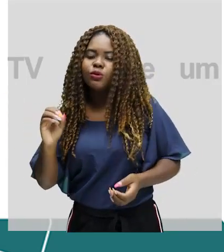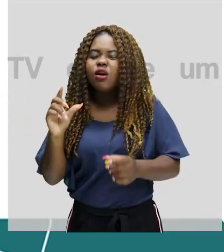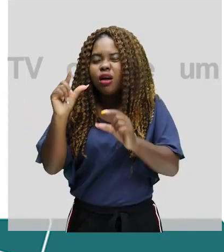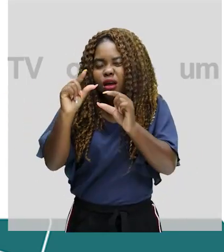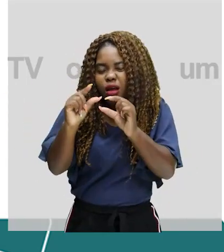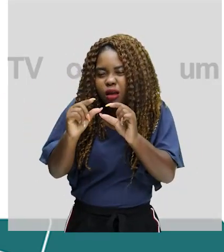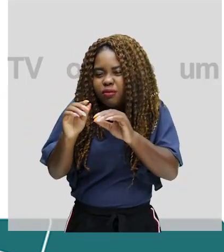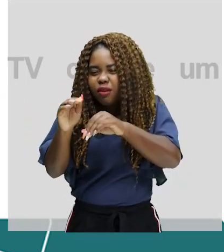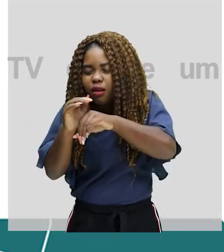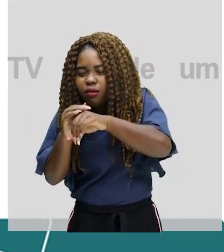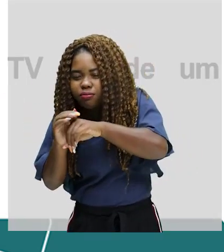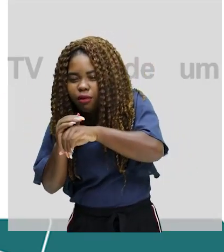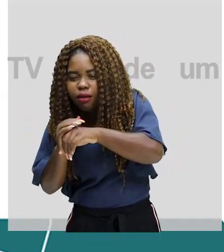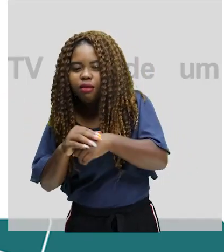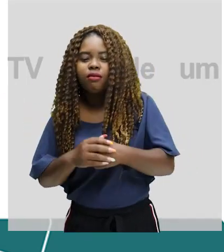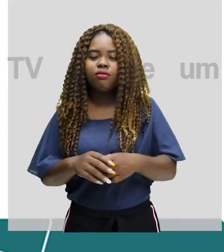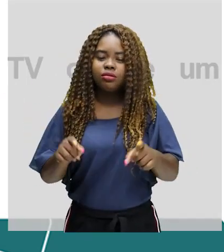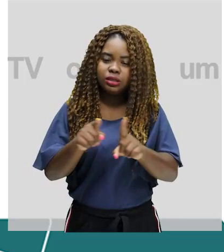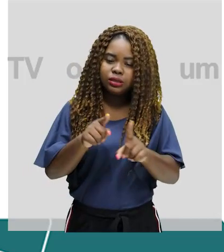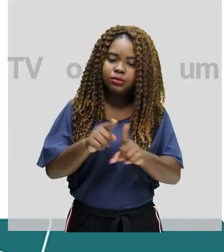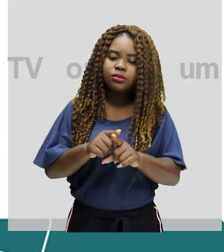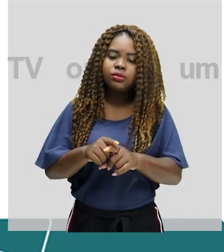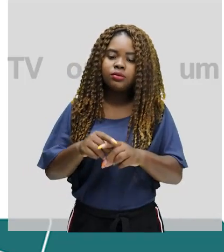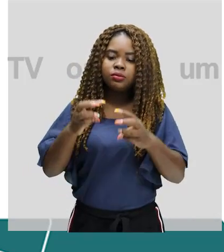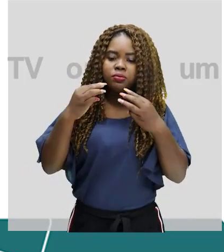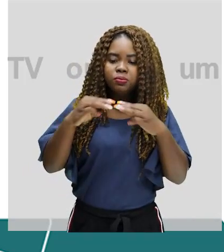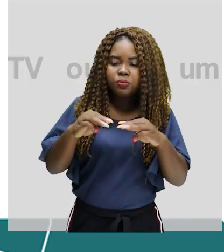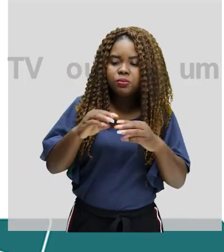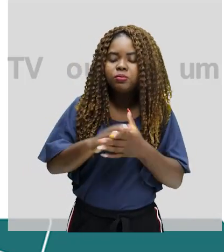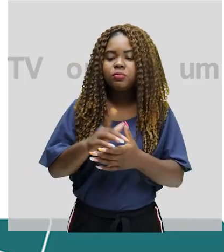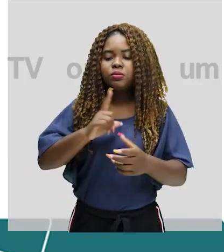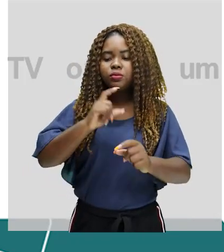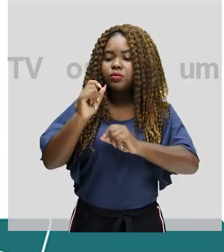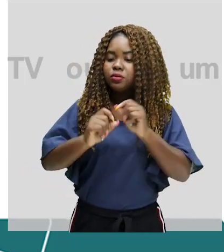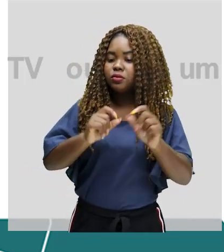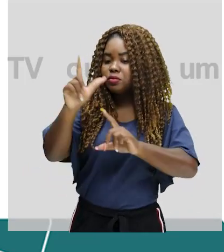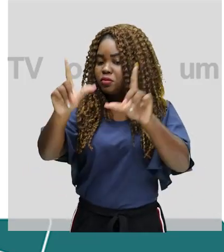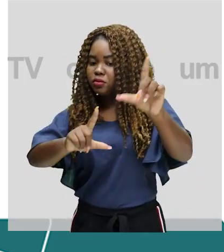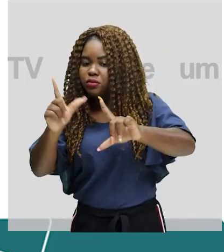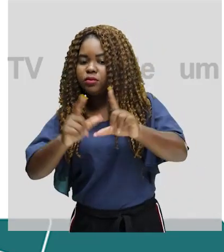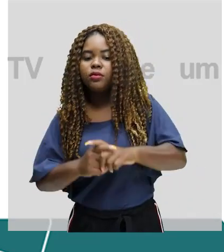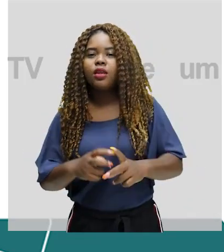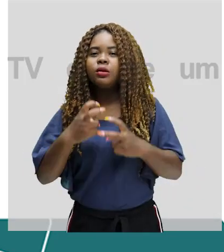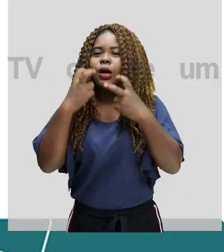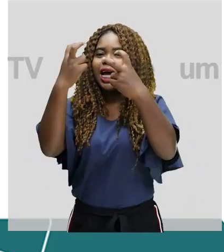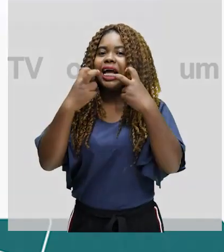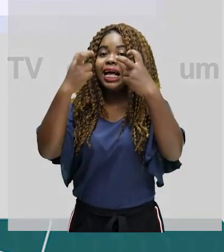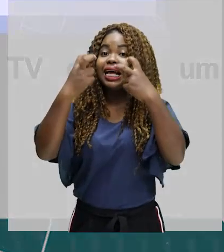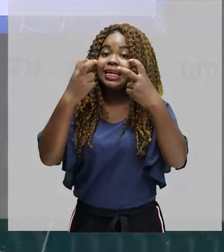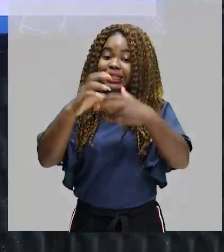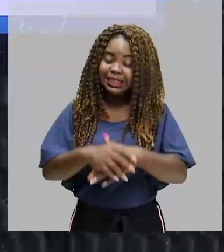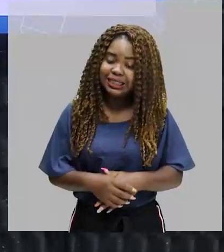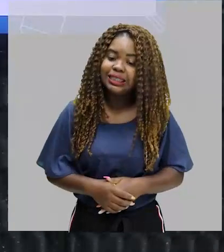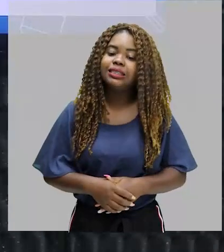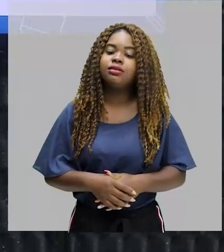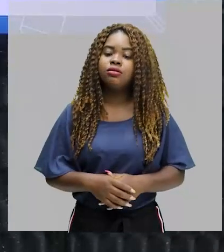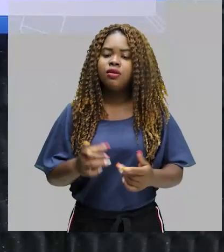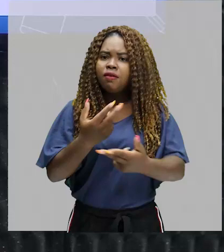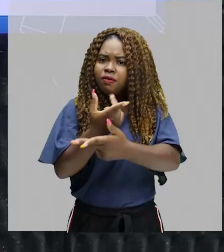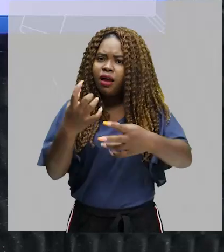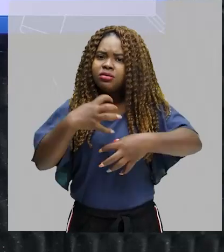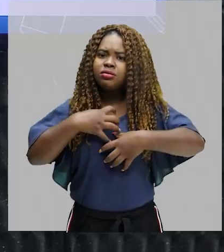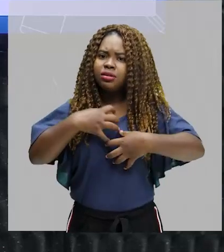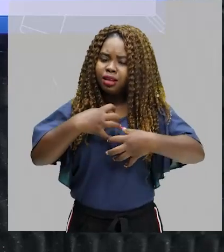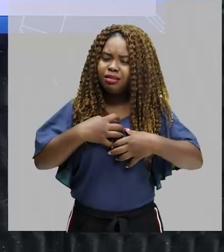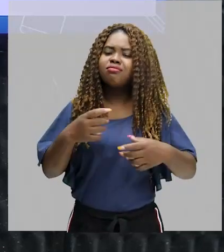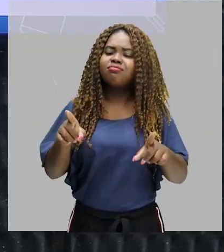proveniente de um aparelho de rádio, TV. Um grito, contorno zigue-zague. Pensamento ou